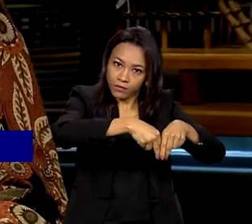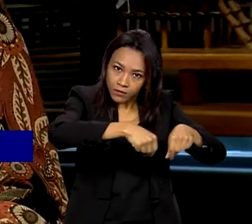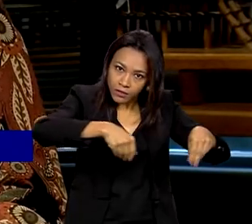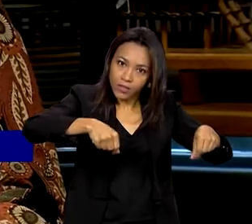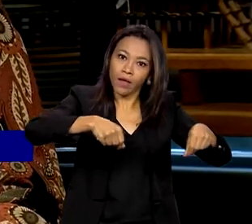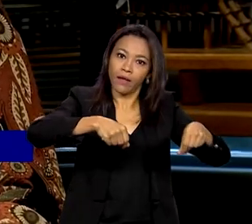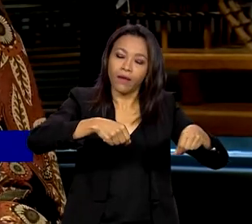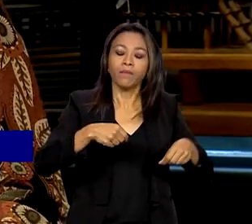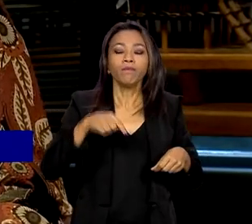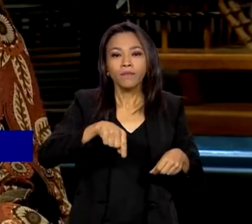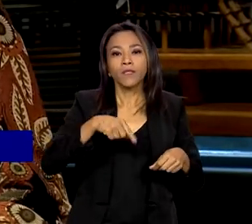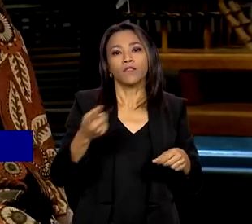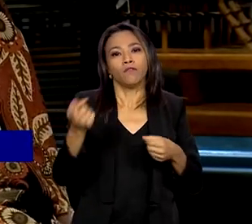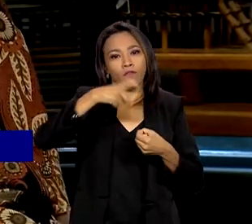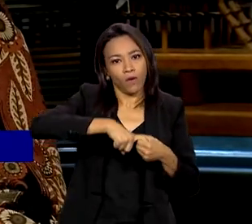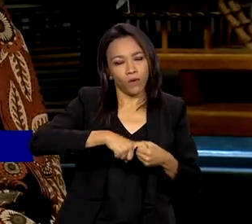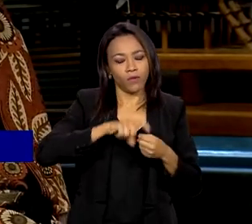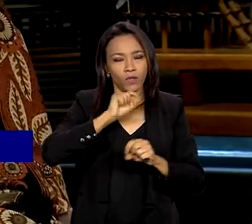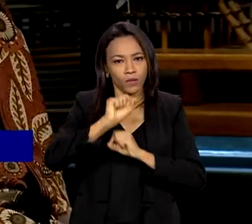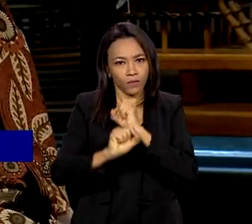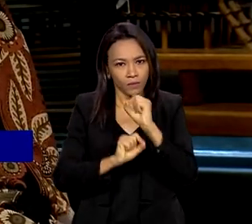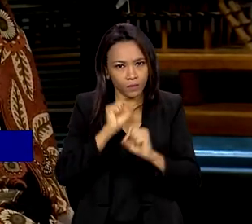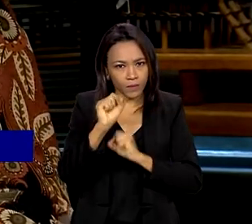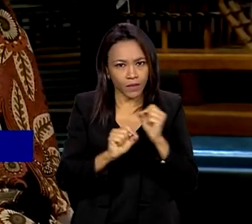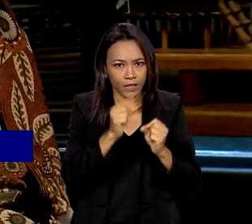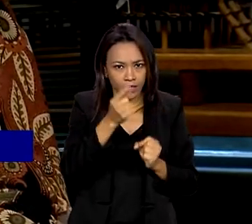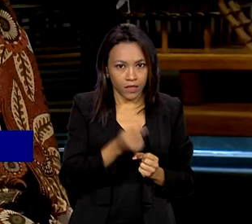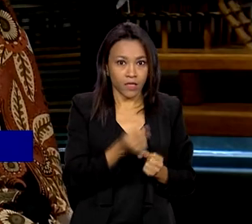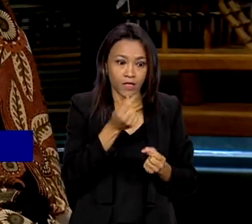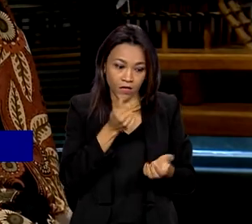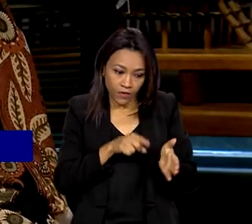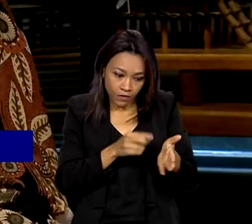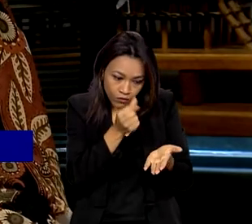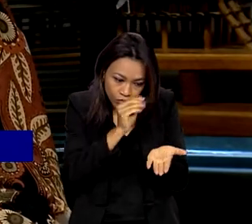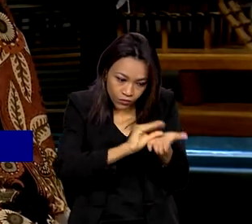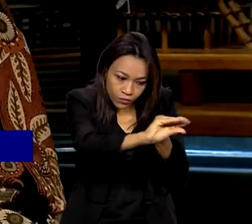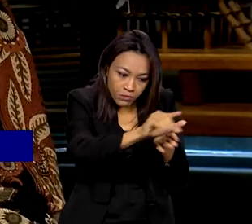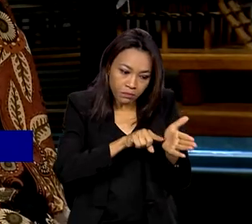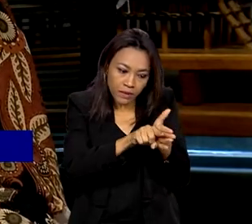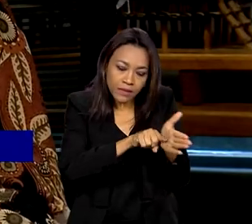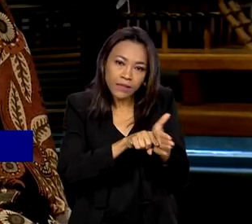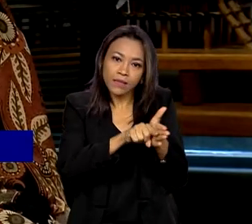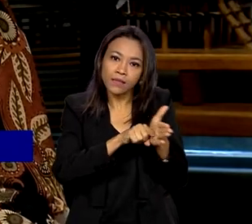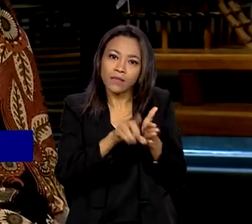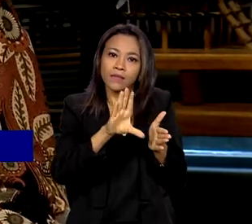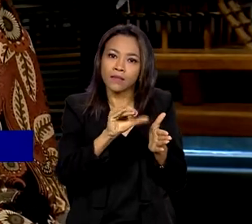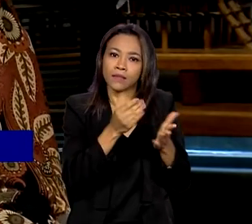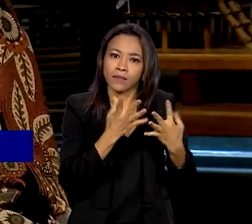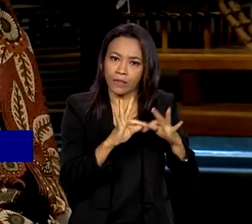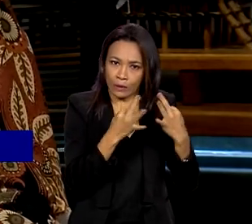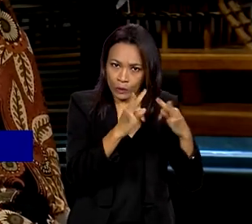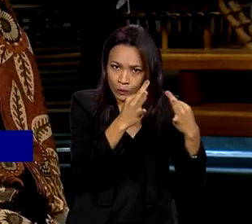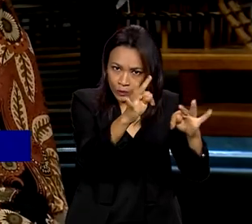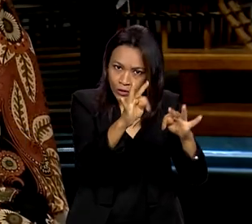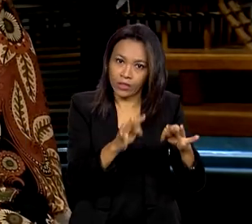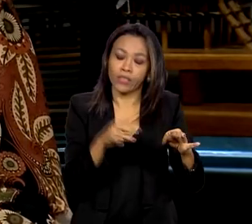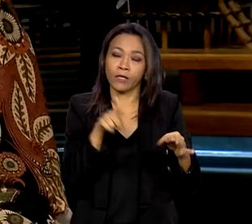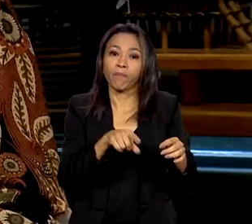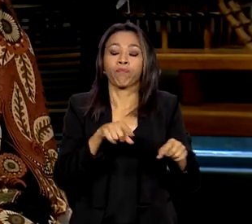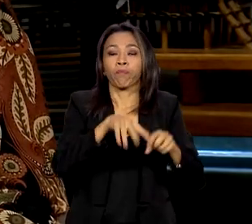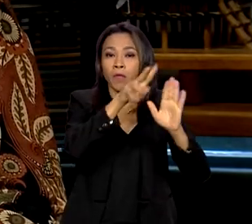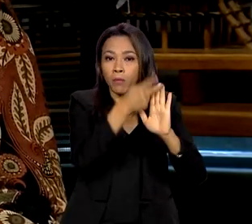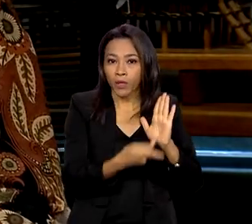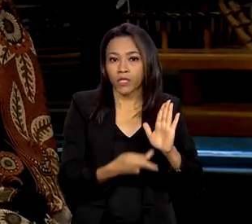é de que ele volte a ser para investir em pesquisa, ciência, tecnologia, inovação, projetos de